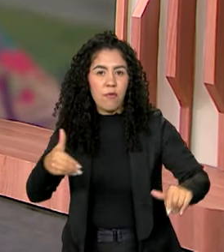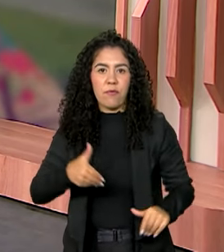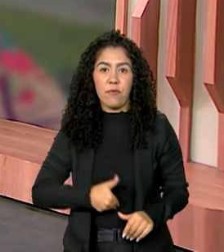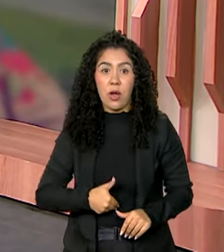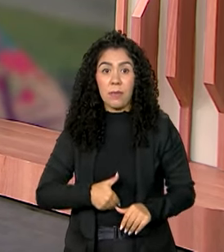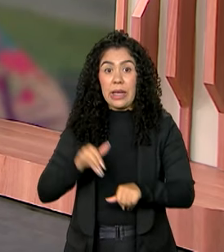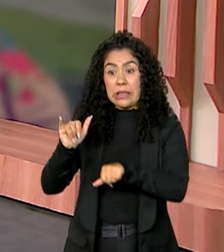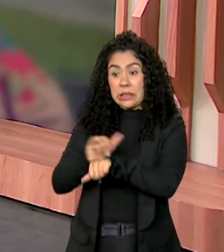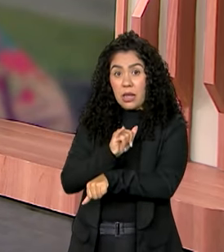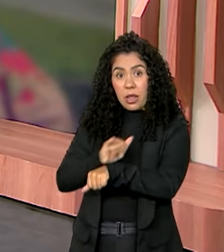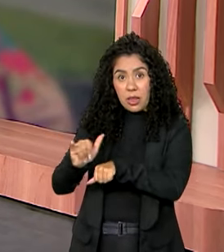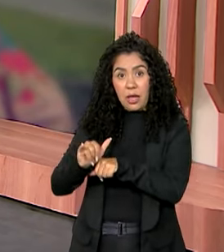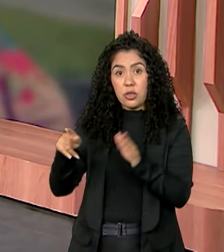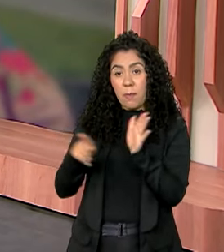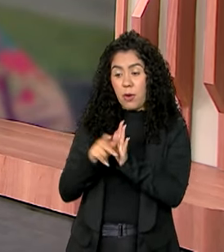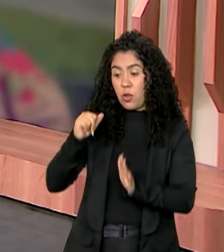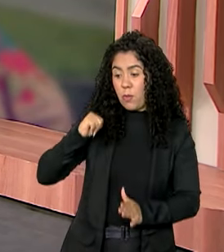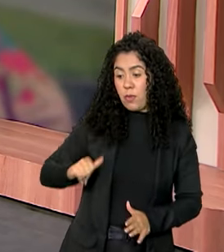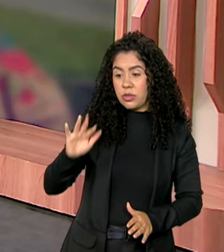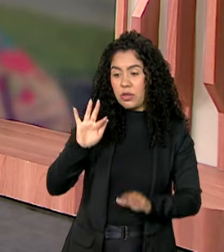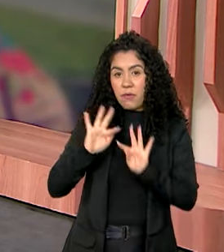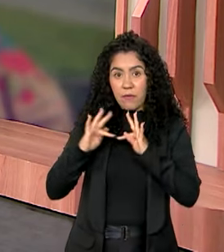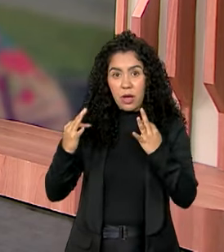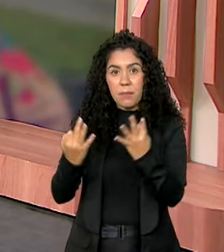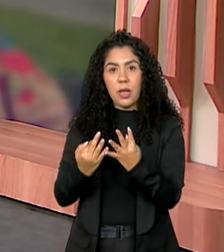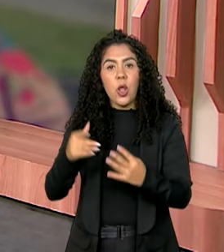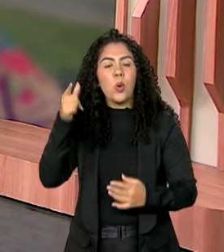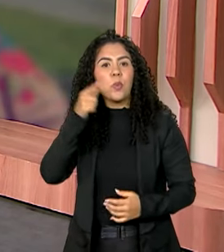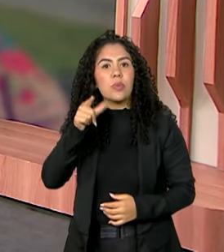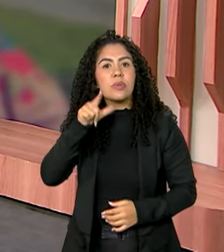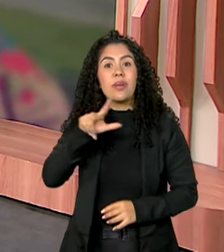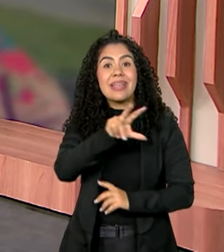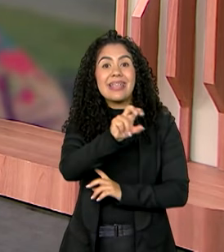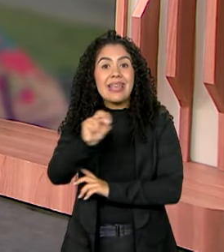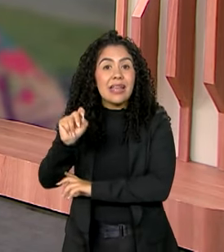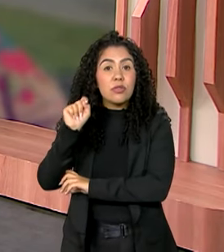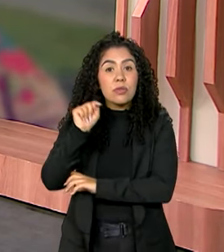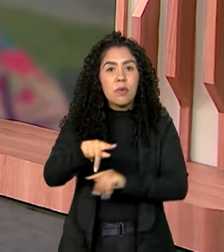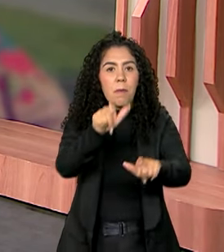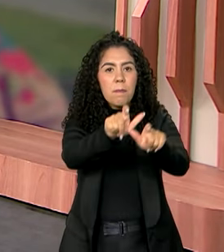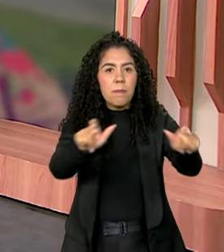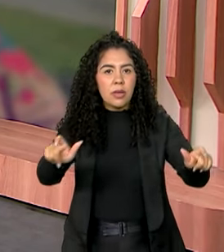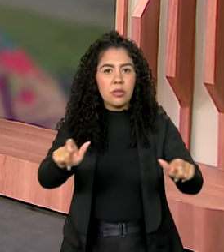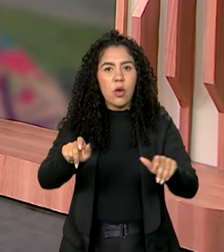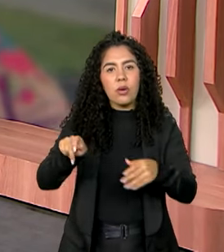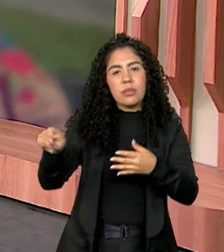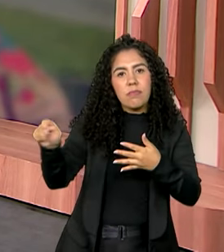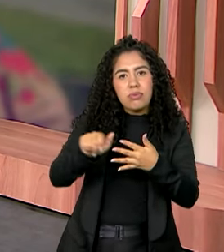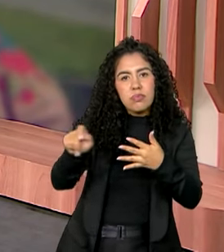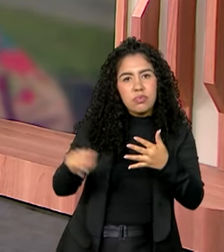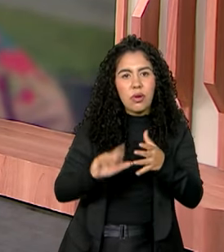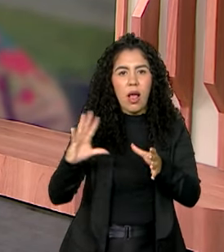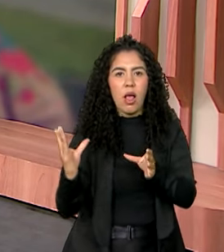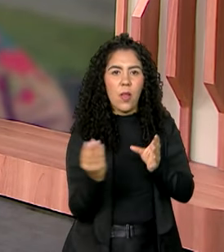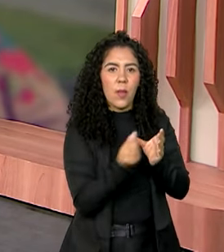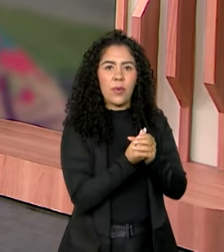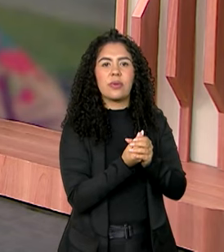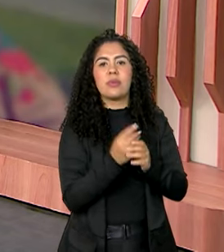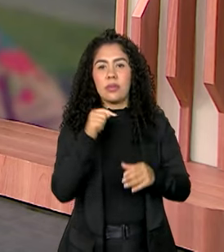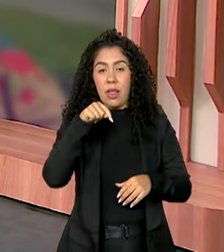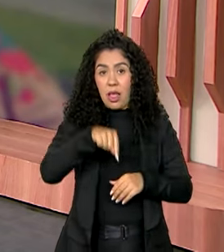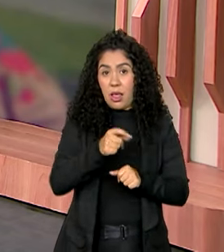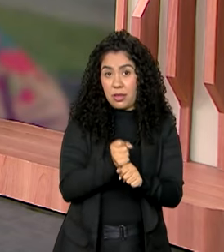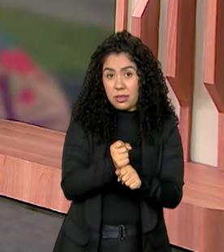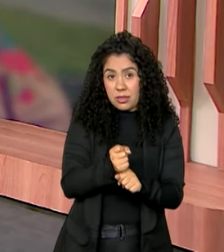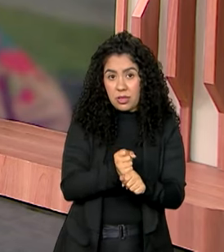essa estratégia fez com que 500 mil beneficiários fossem incluídos no programa de transferência de renda este